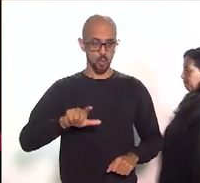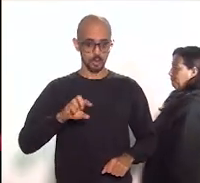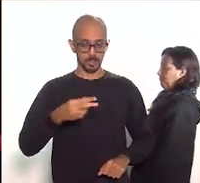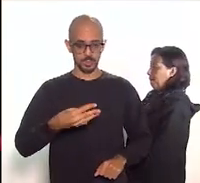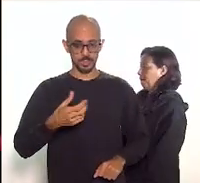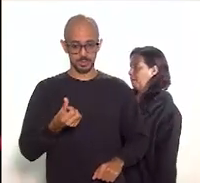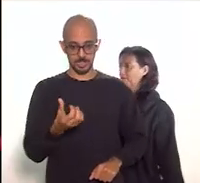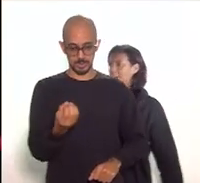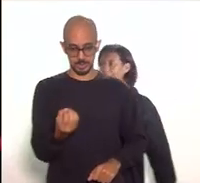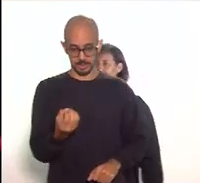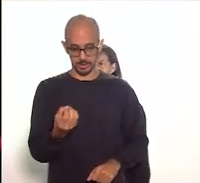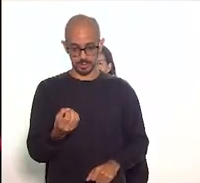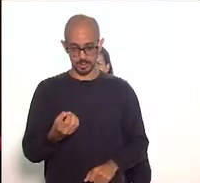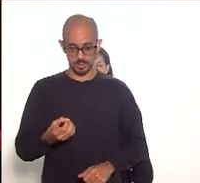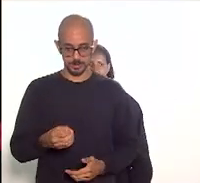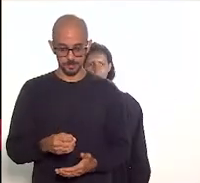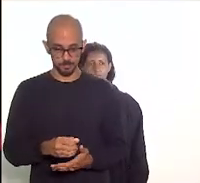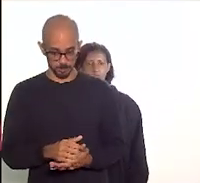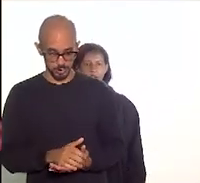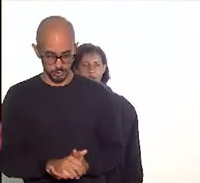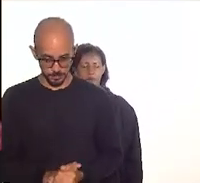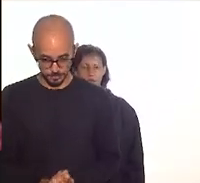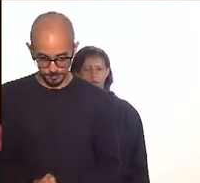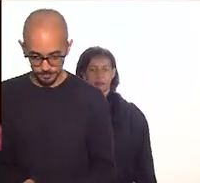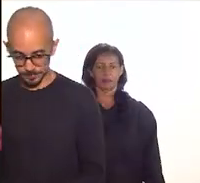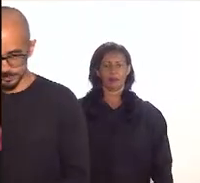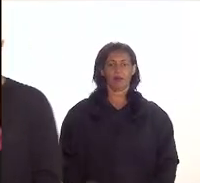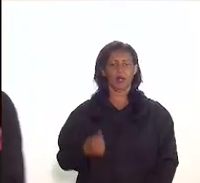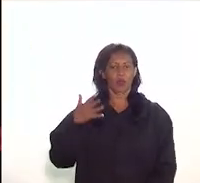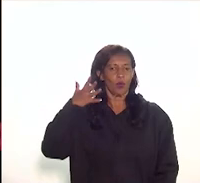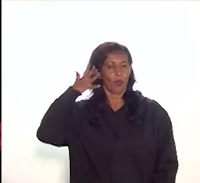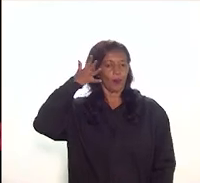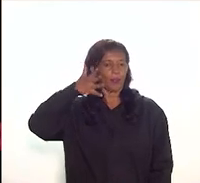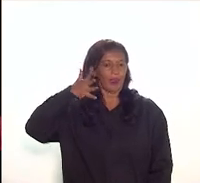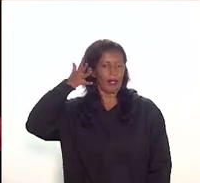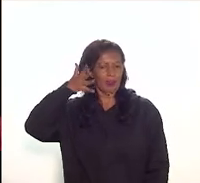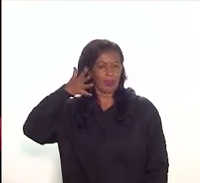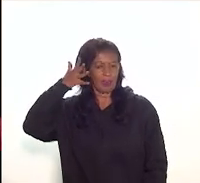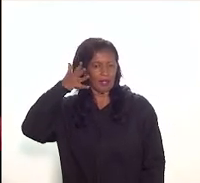grande exposição de arte contemporânea com palestras e